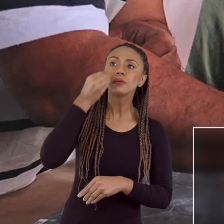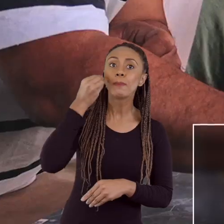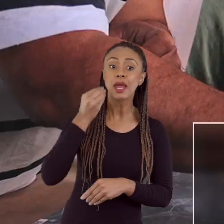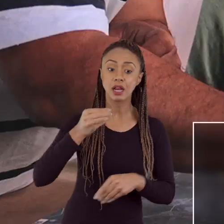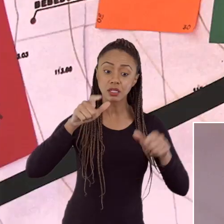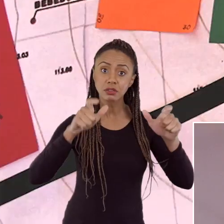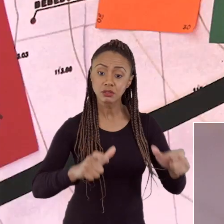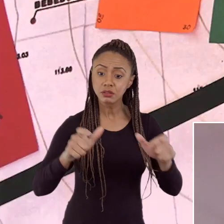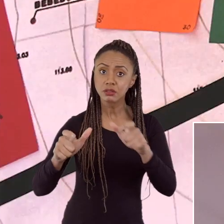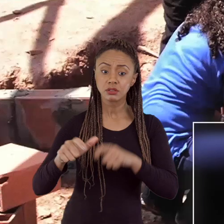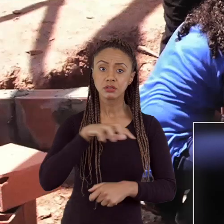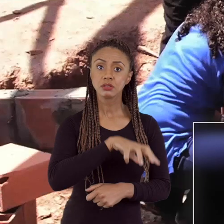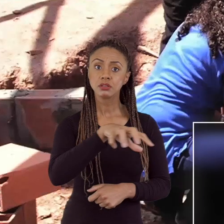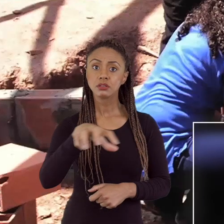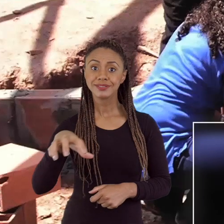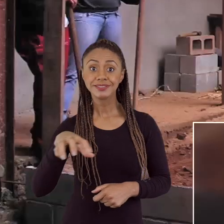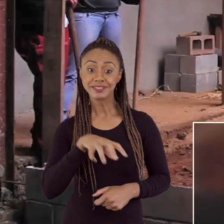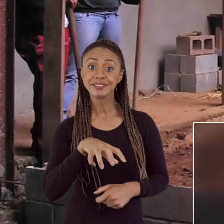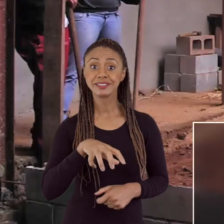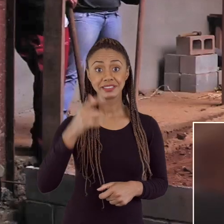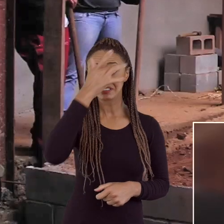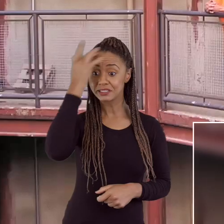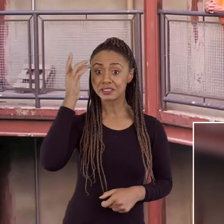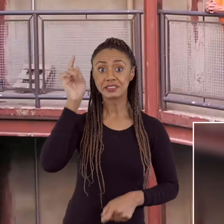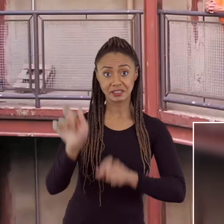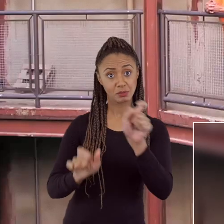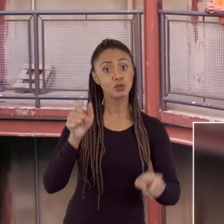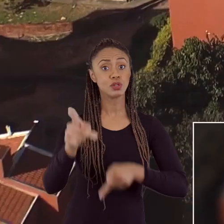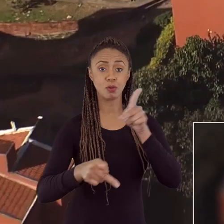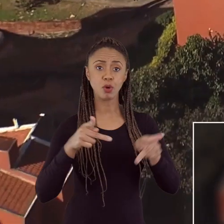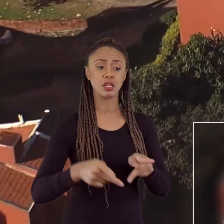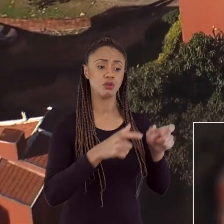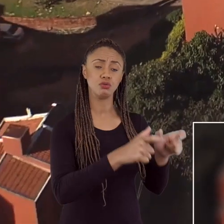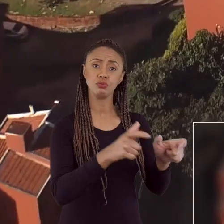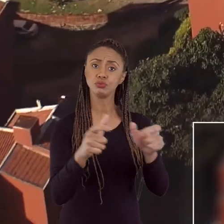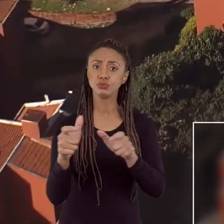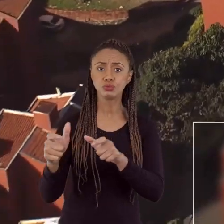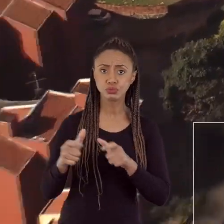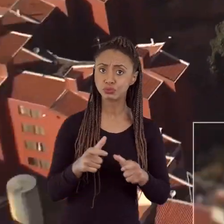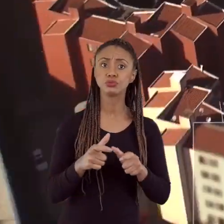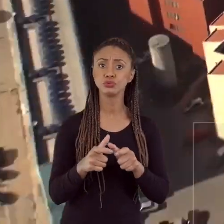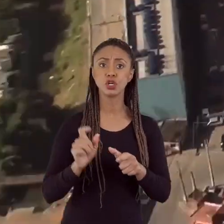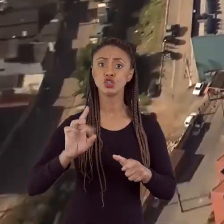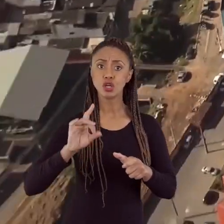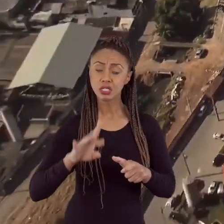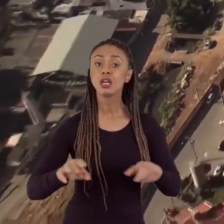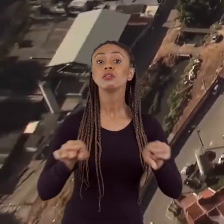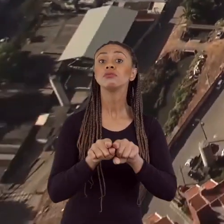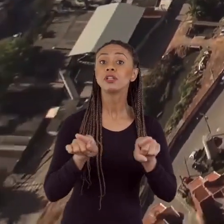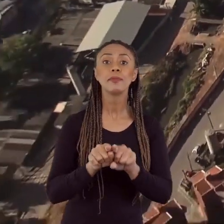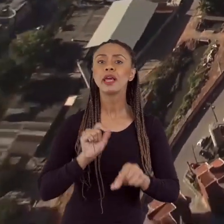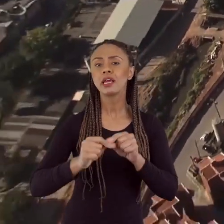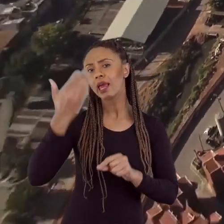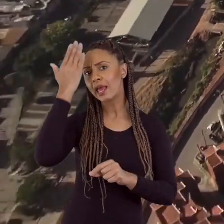experiências locais dos nossos produtores de cidades, por autoconstrução, por bairros populares, por autogestão, por mutirão,